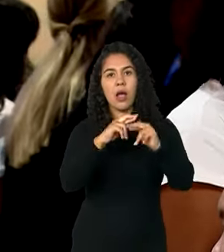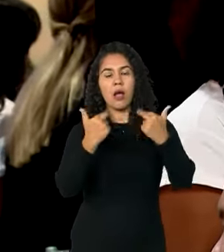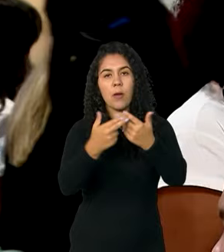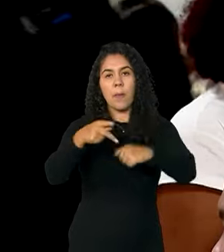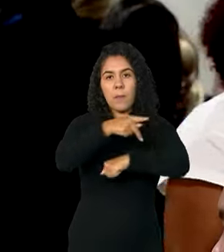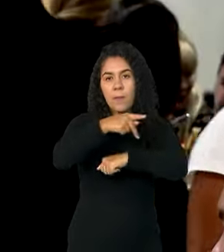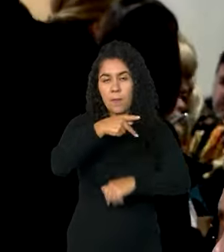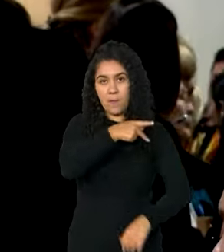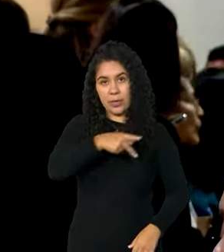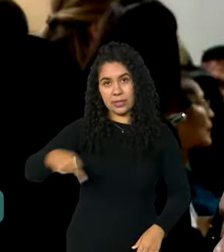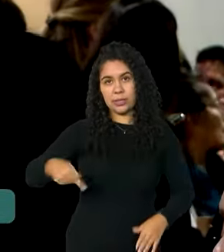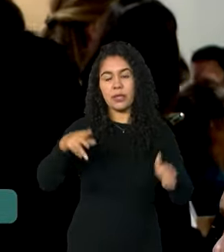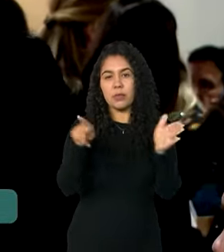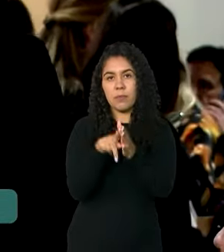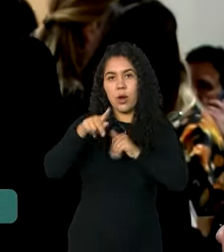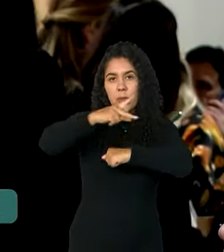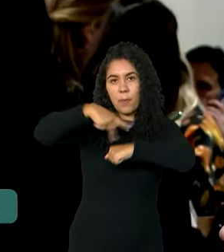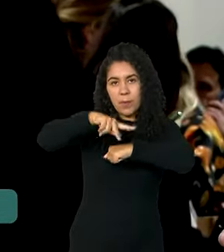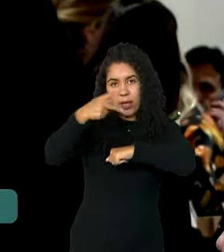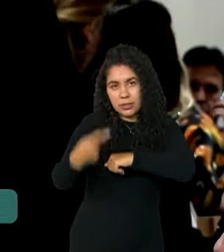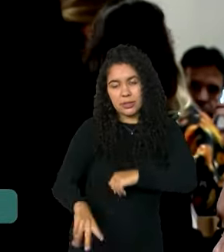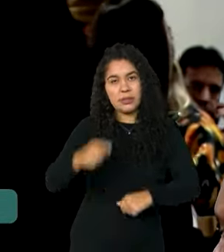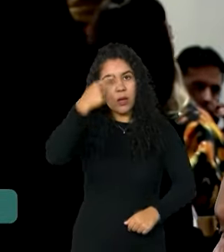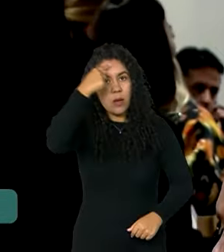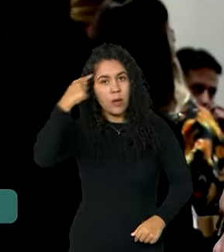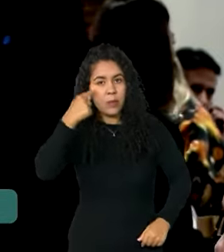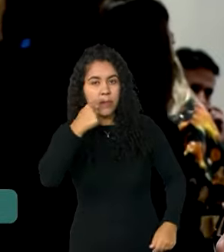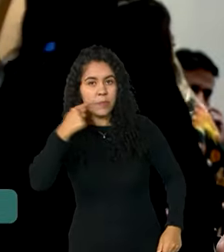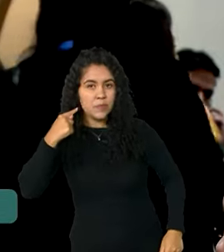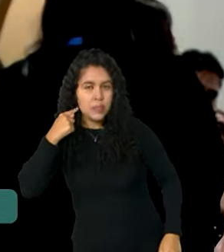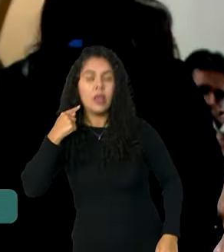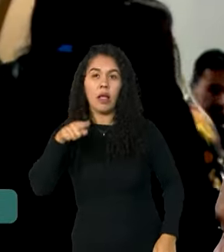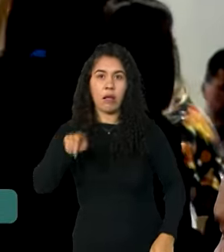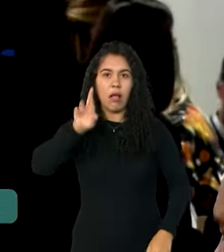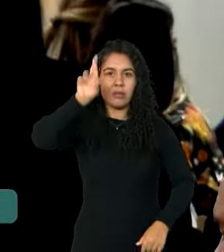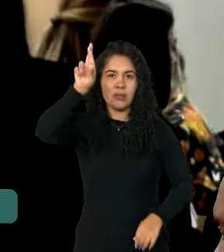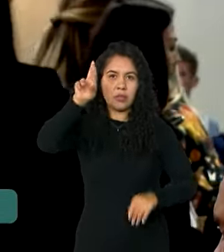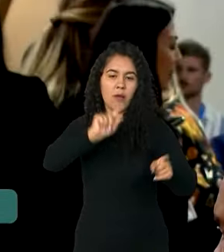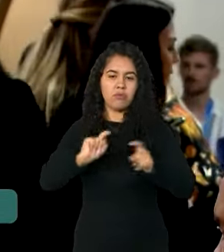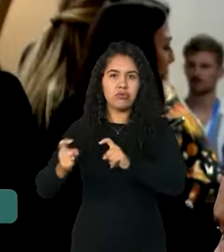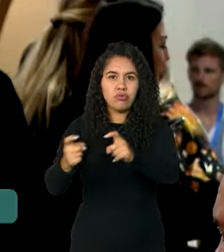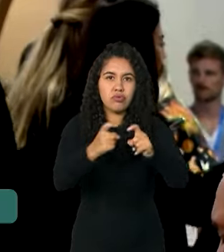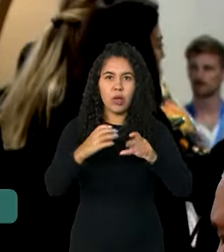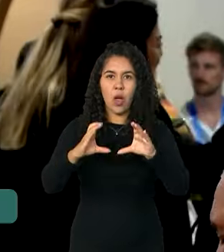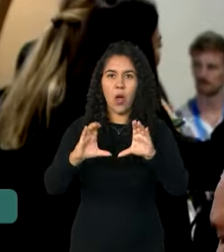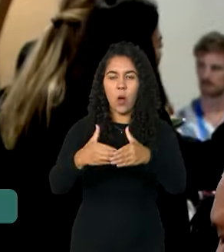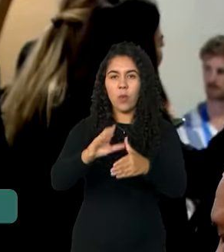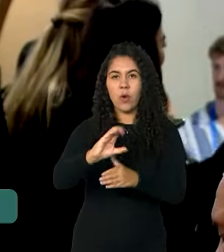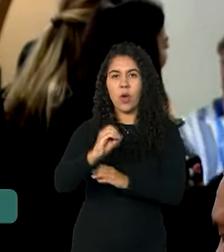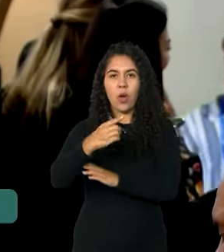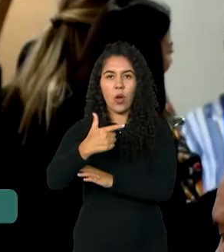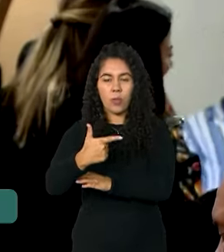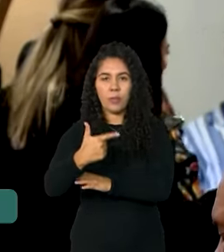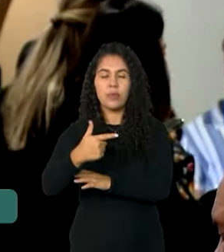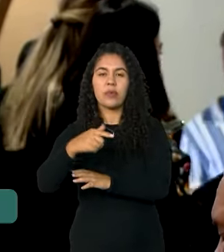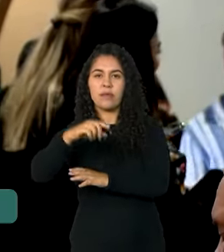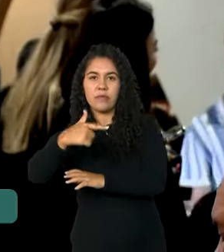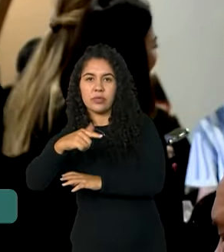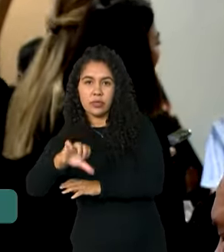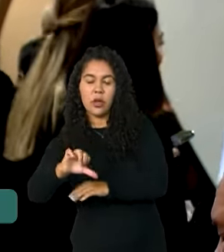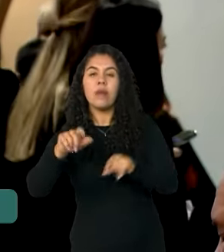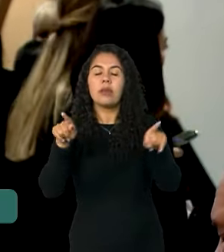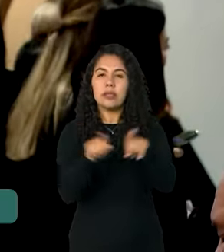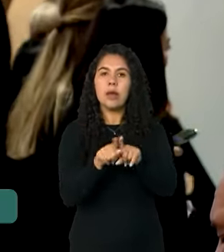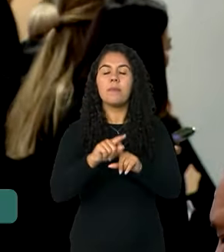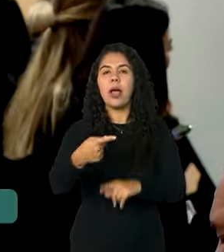do Azerbaijão e anfitrião da COP29. Logo depois, Alckmin e a ministra do Meio Ambiente e Mudança do Clima, Marina